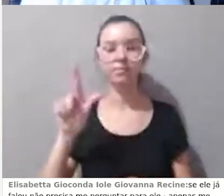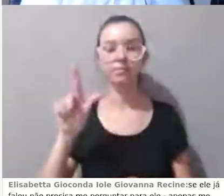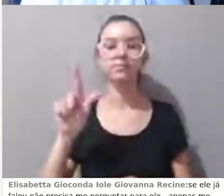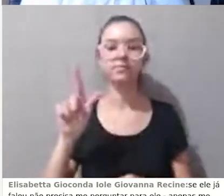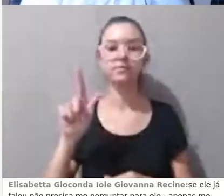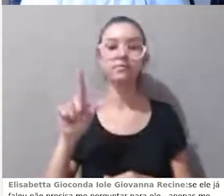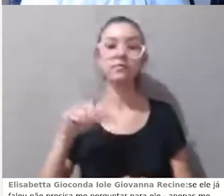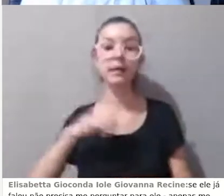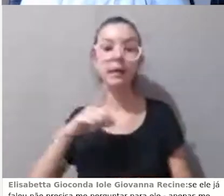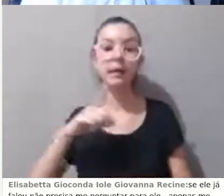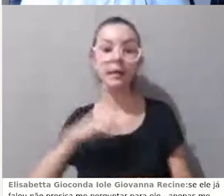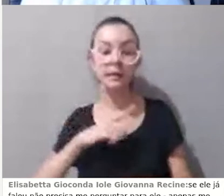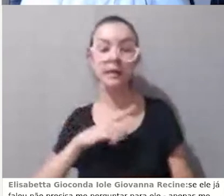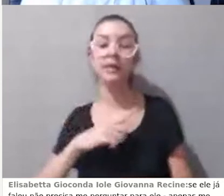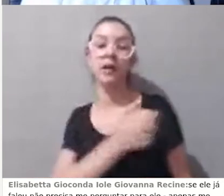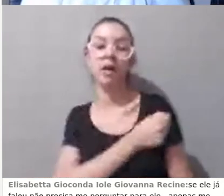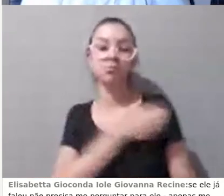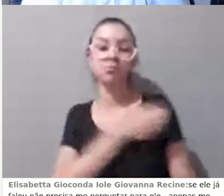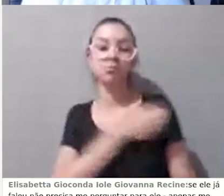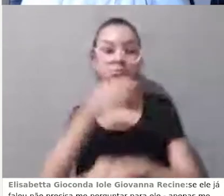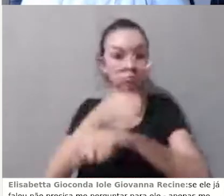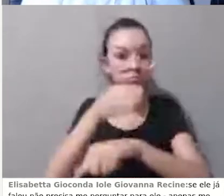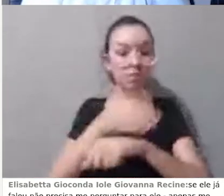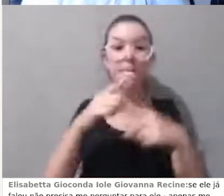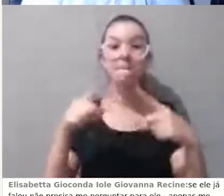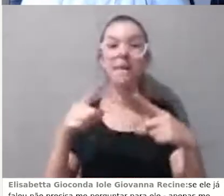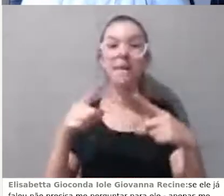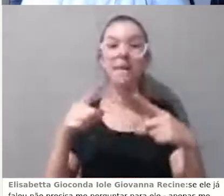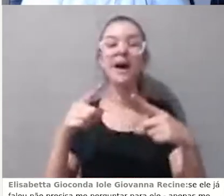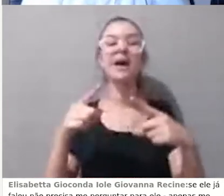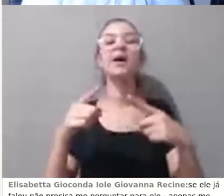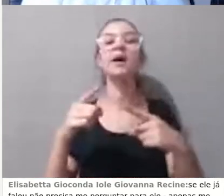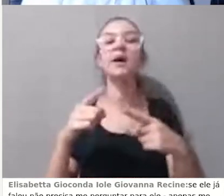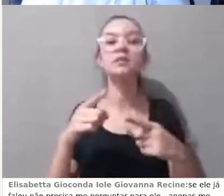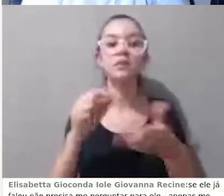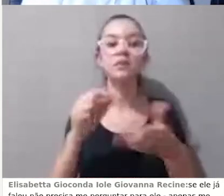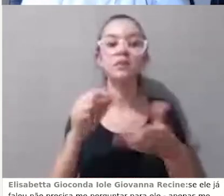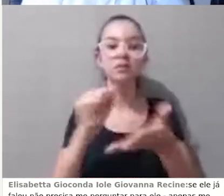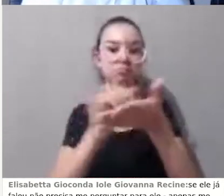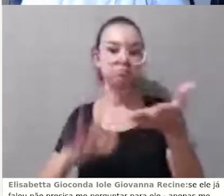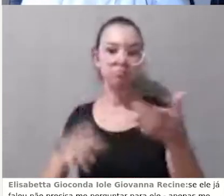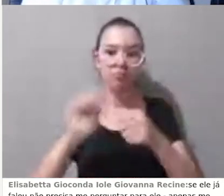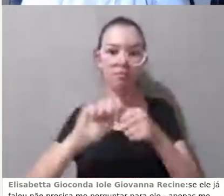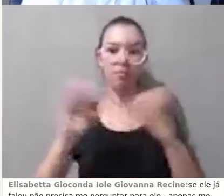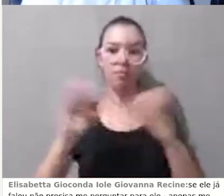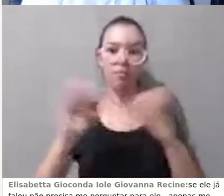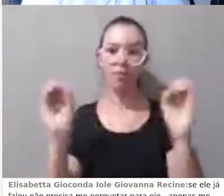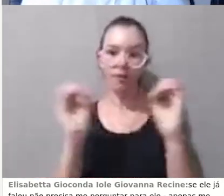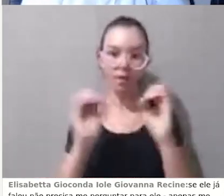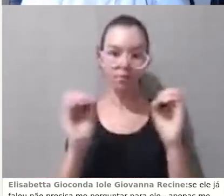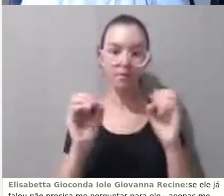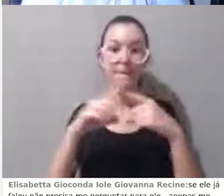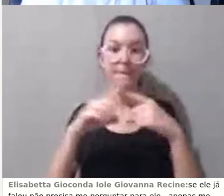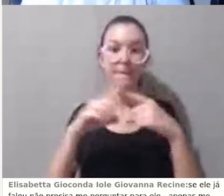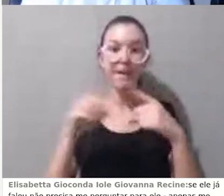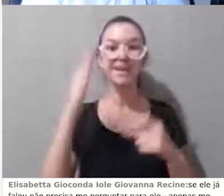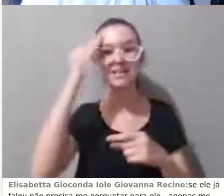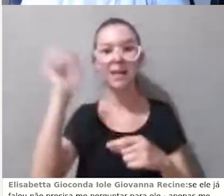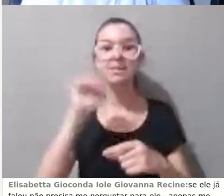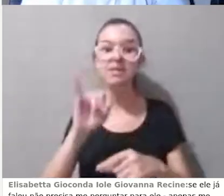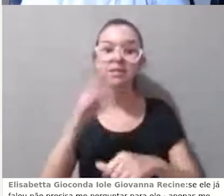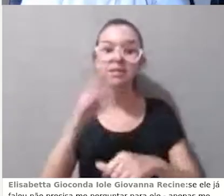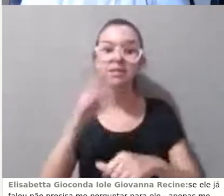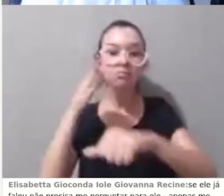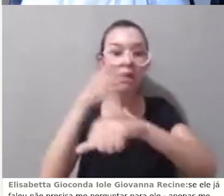registro, mas você tem como saber se ele entrou ou não, que é pelo log dele, você vê o log de entrada, ele pode ter entrado